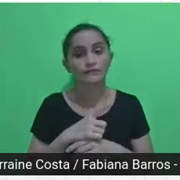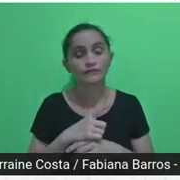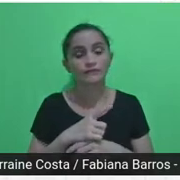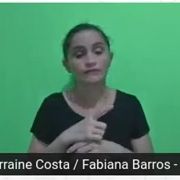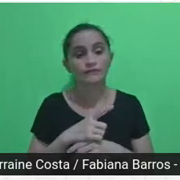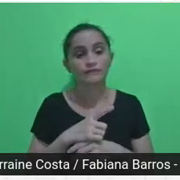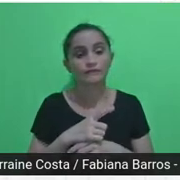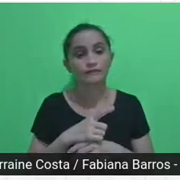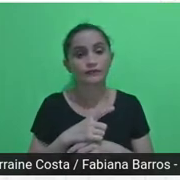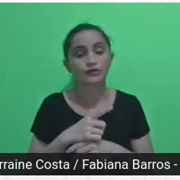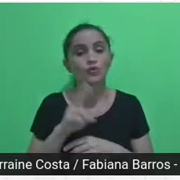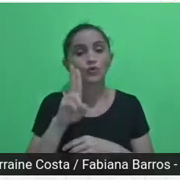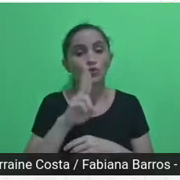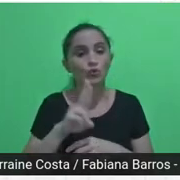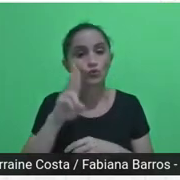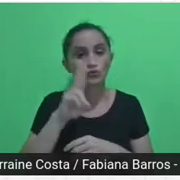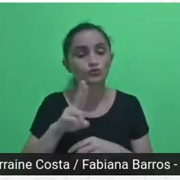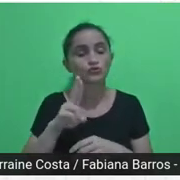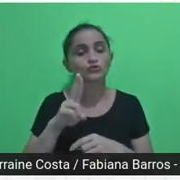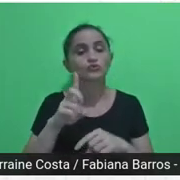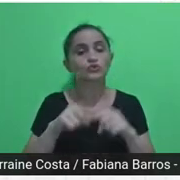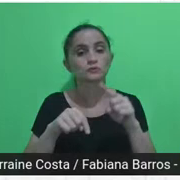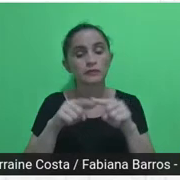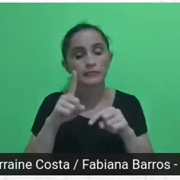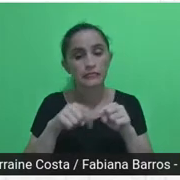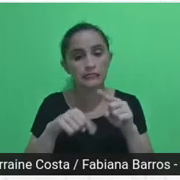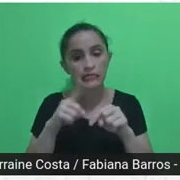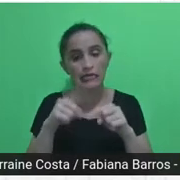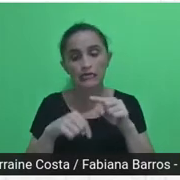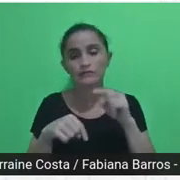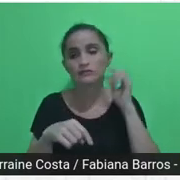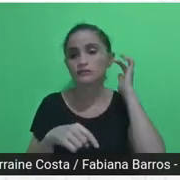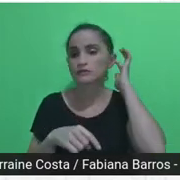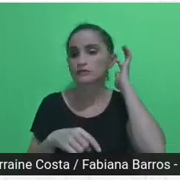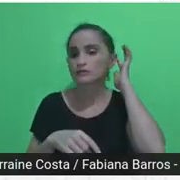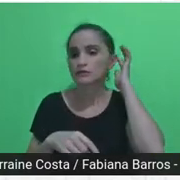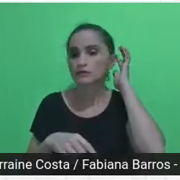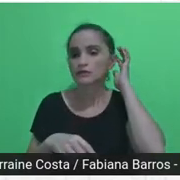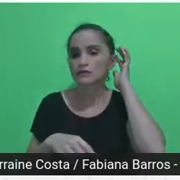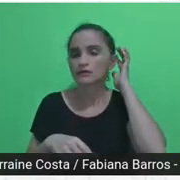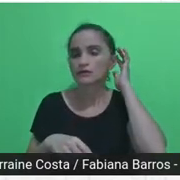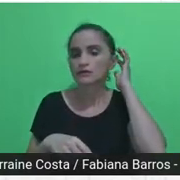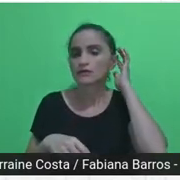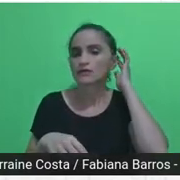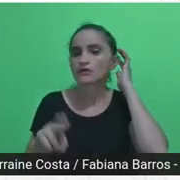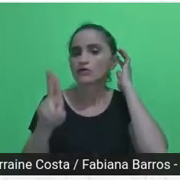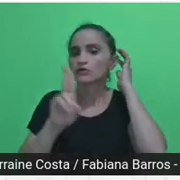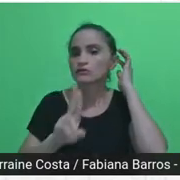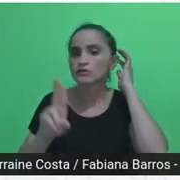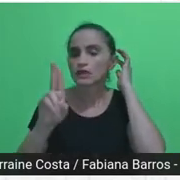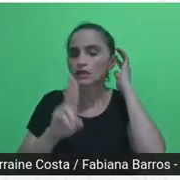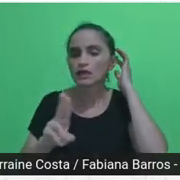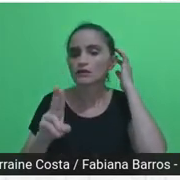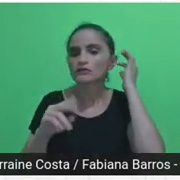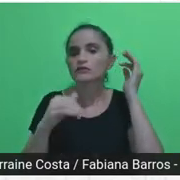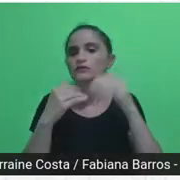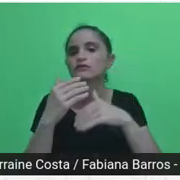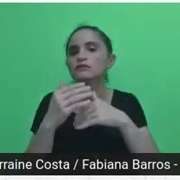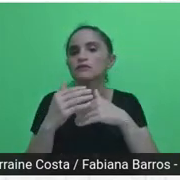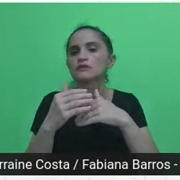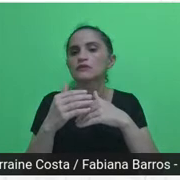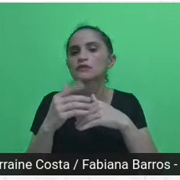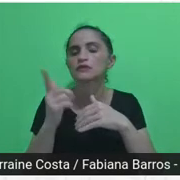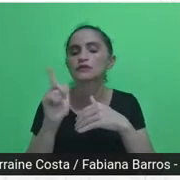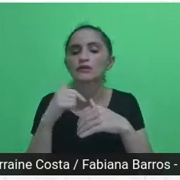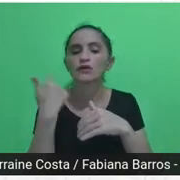ferramentas, alguns produtos utilizados e construídos durante os projetos